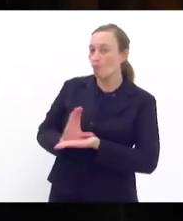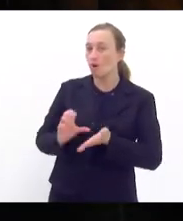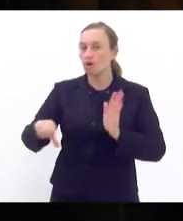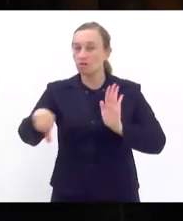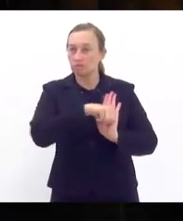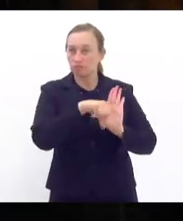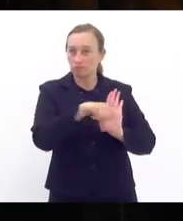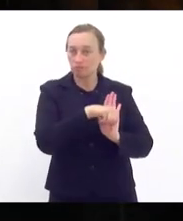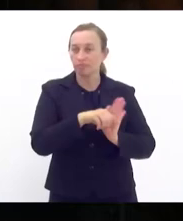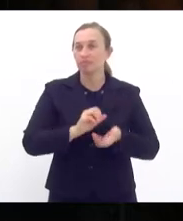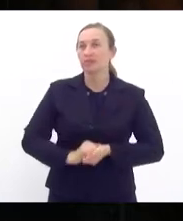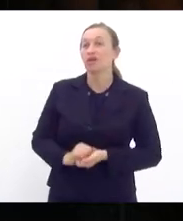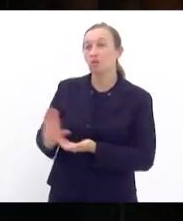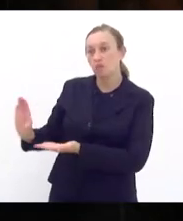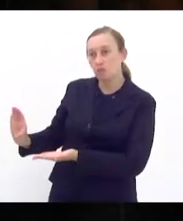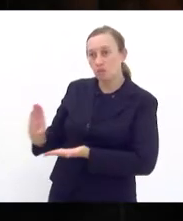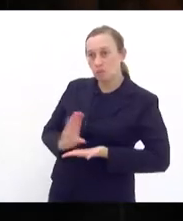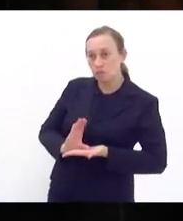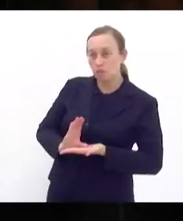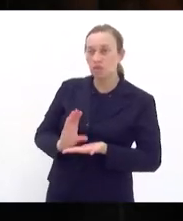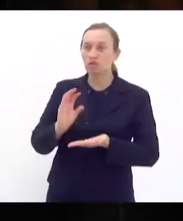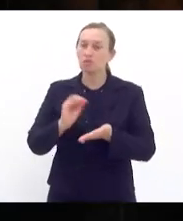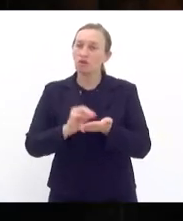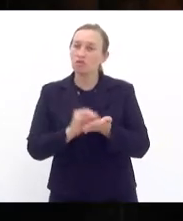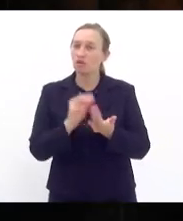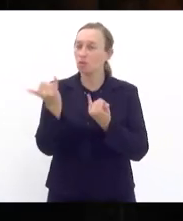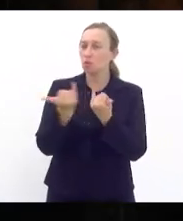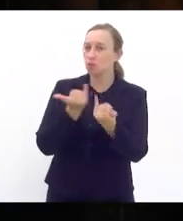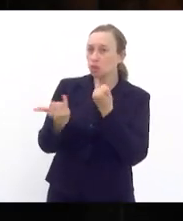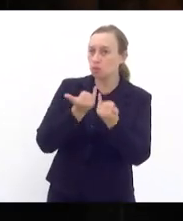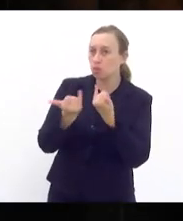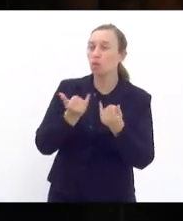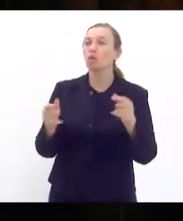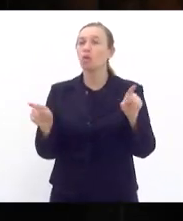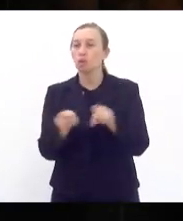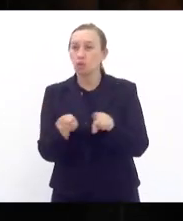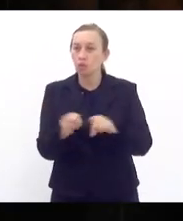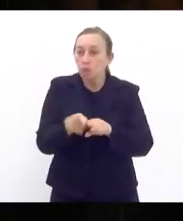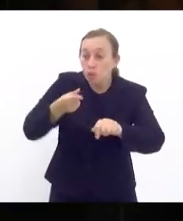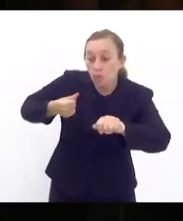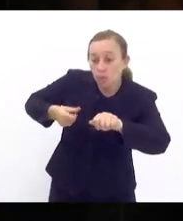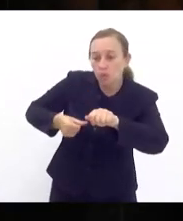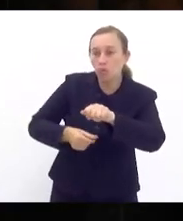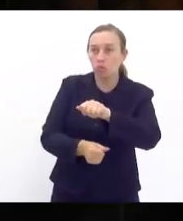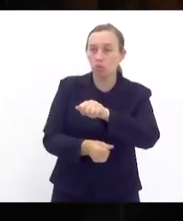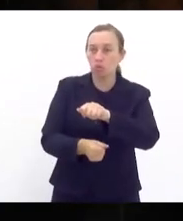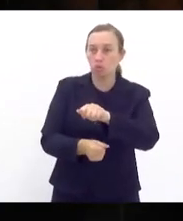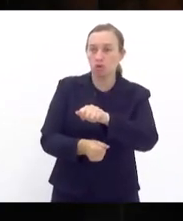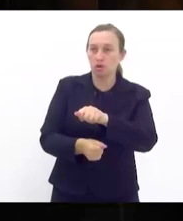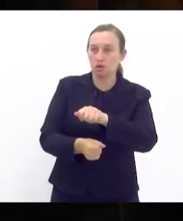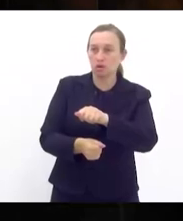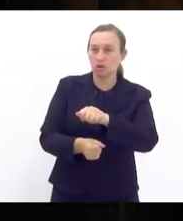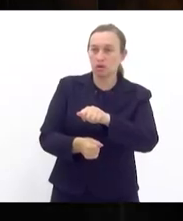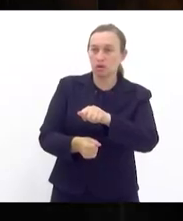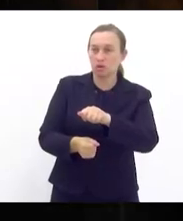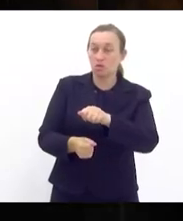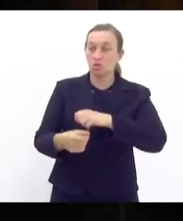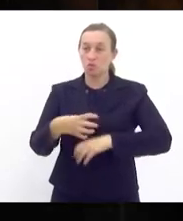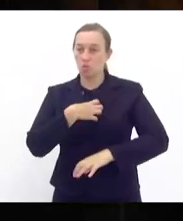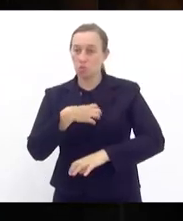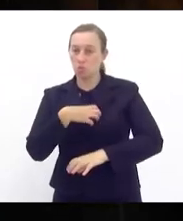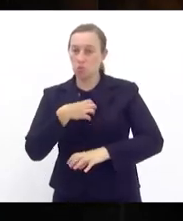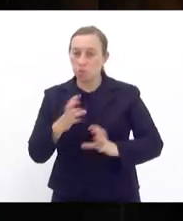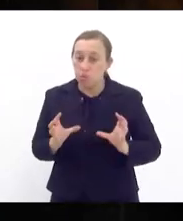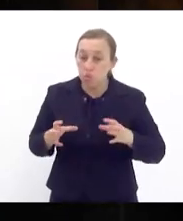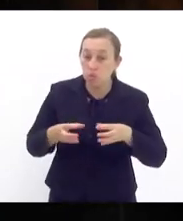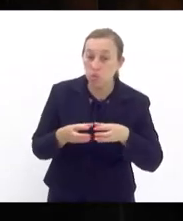que lucram com a desinformação que lucram e financiam uma lógica e uma rede de ódio de